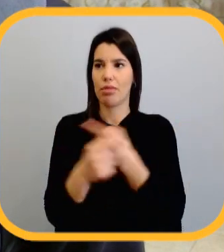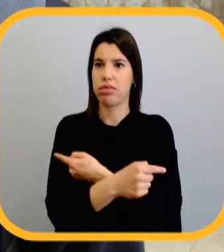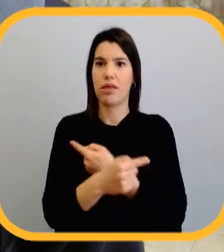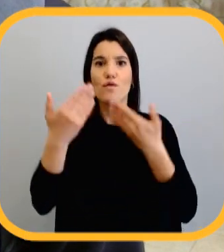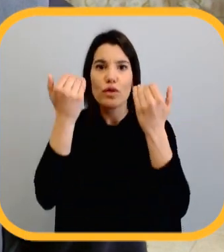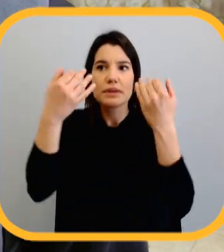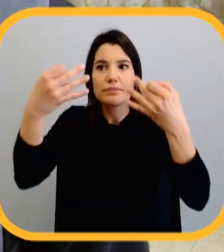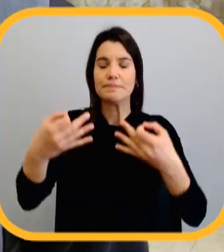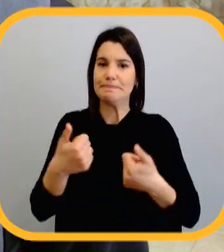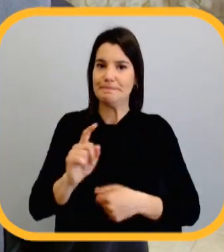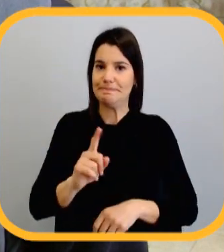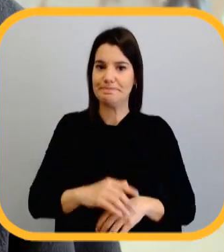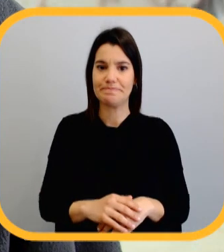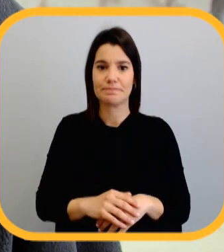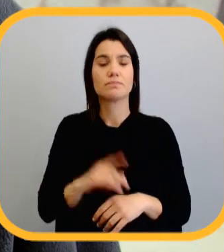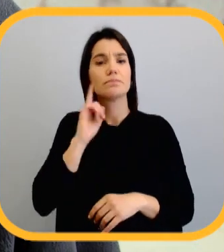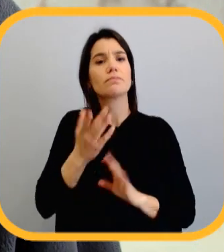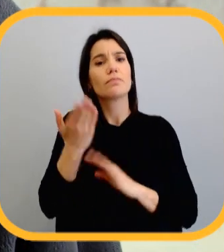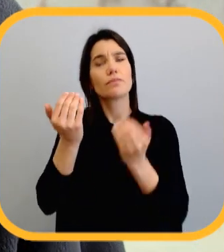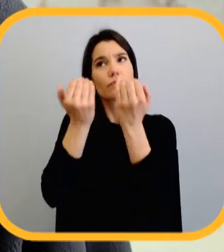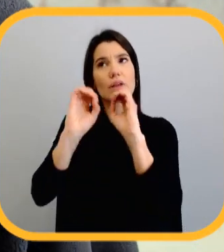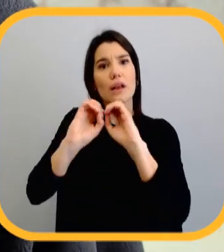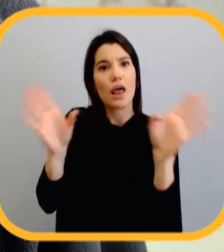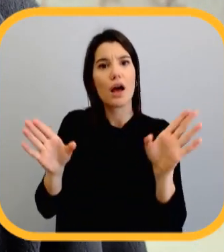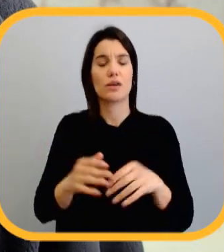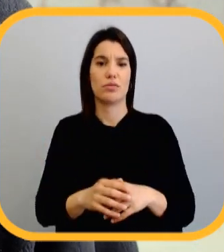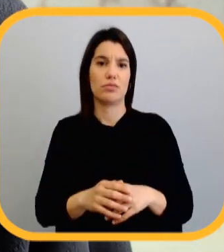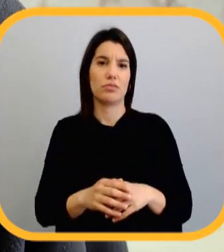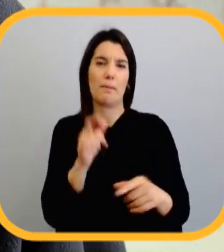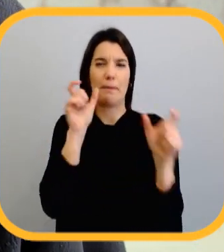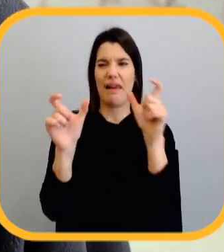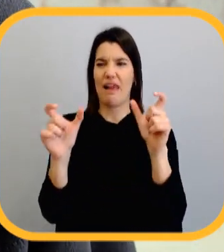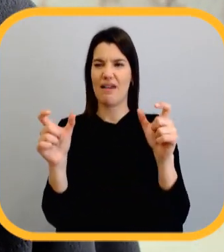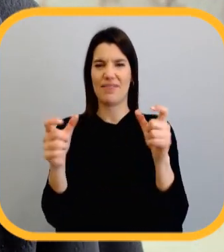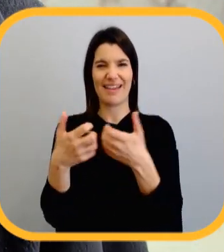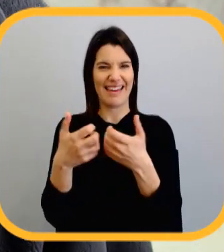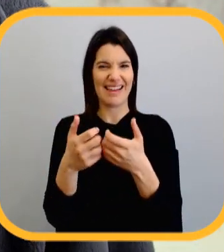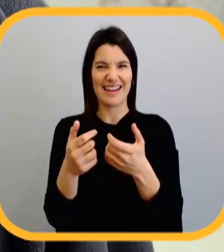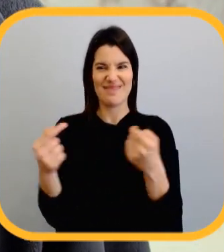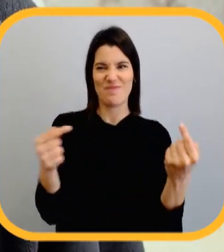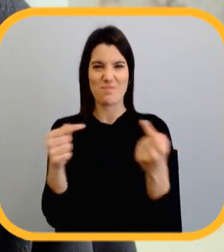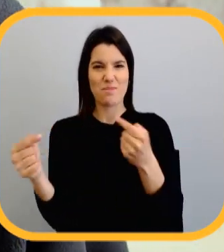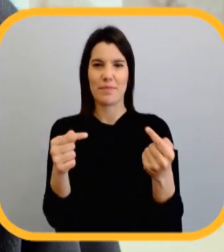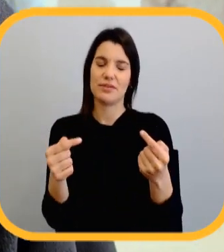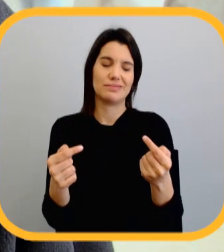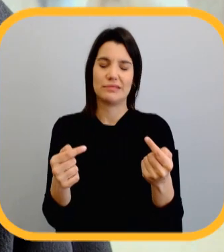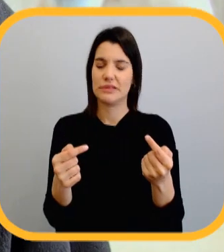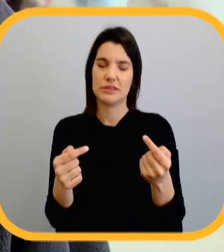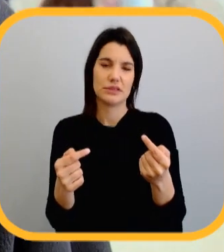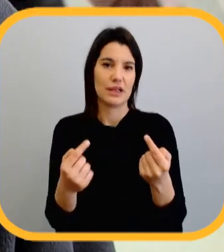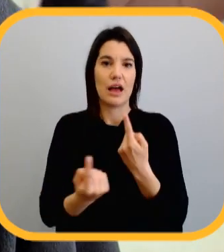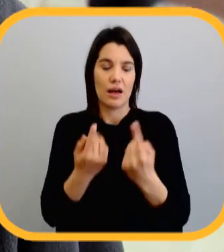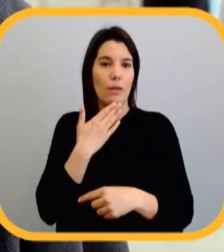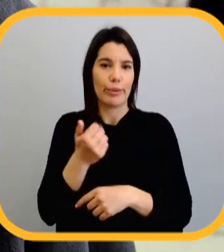desinformação do que realmente informação. E é mais importante o esclarecimento do que a guerra de palavras. E muitas vezes,